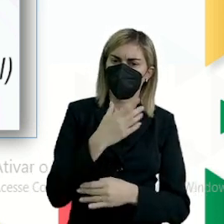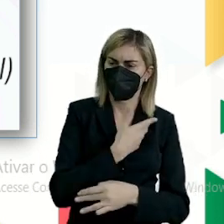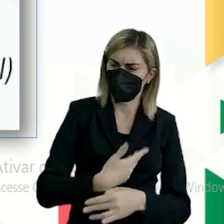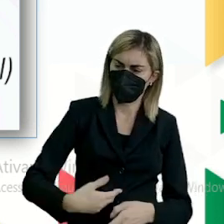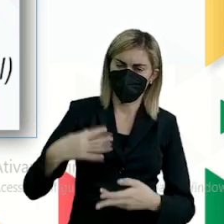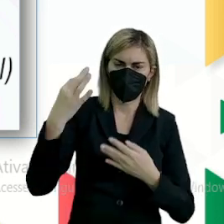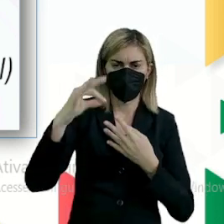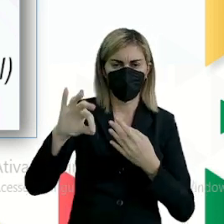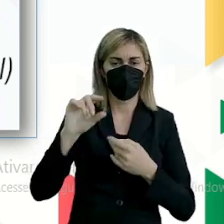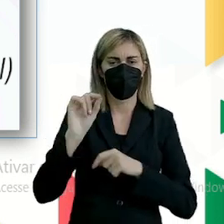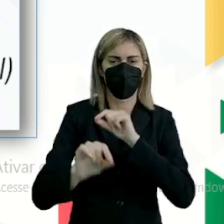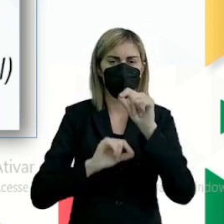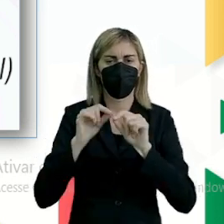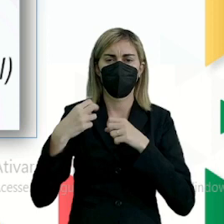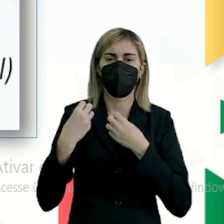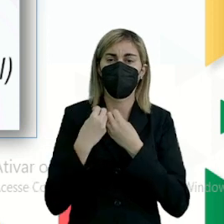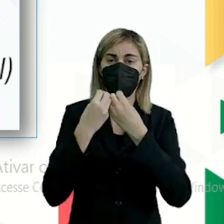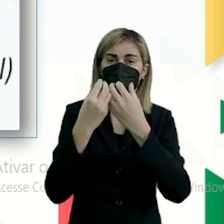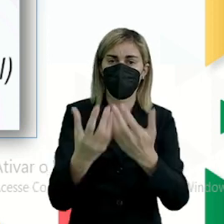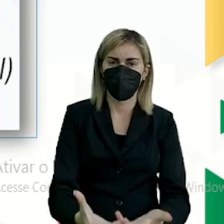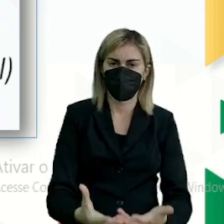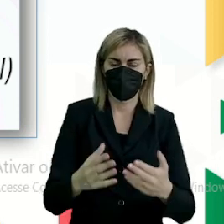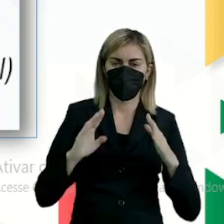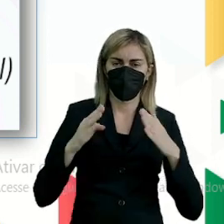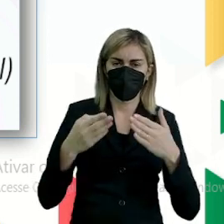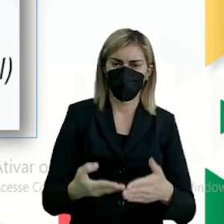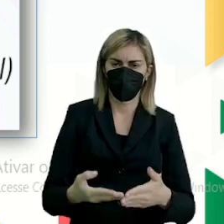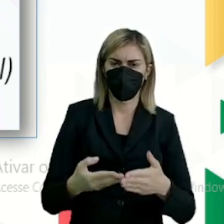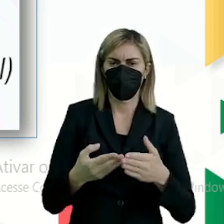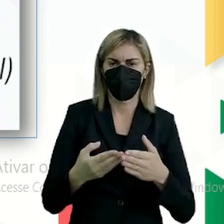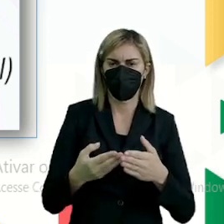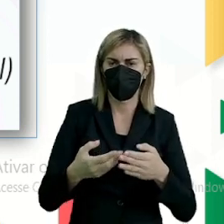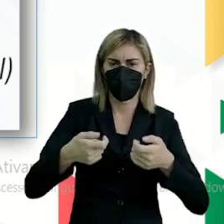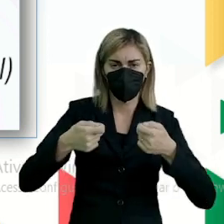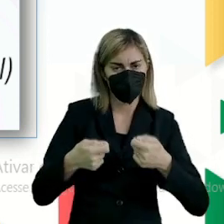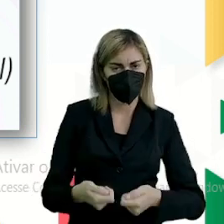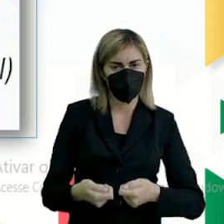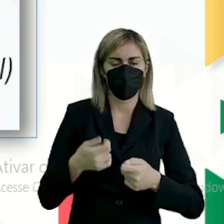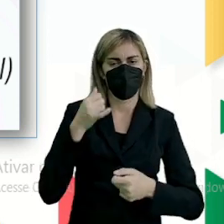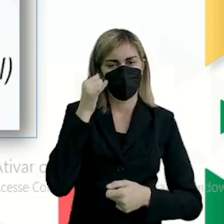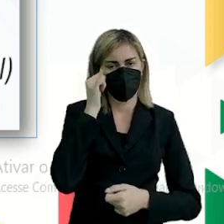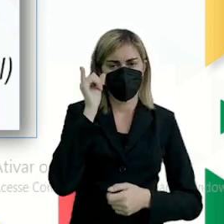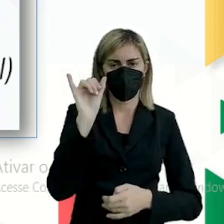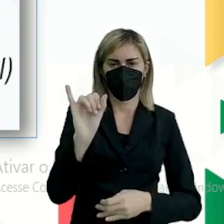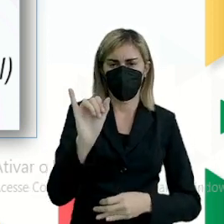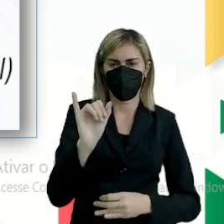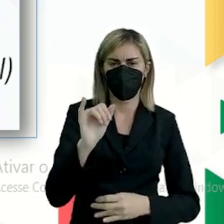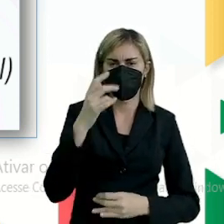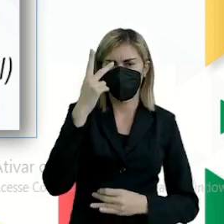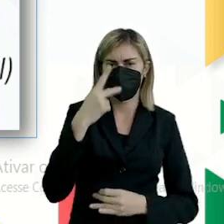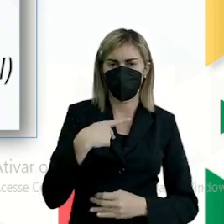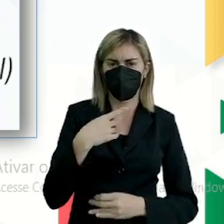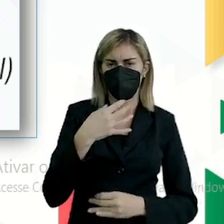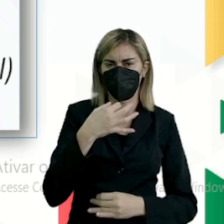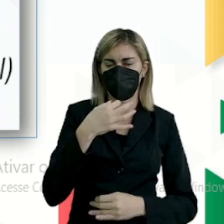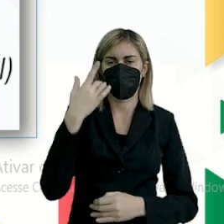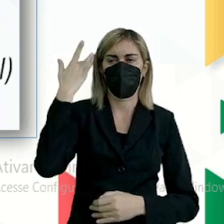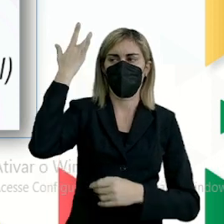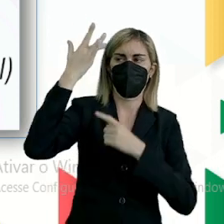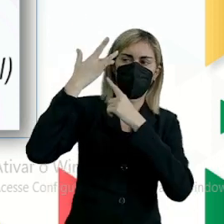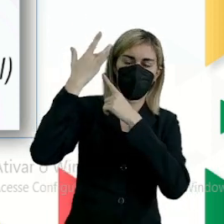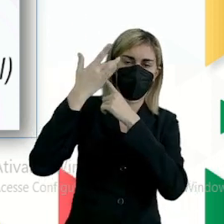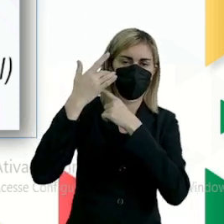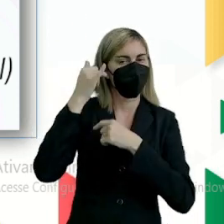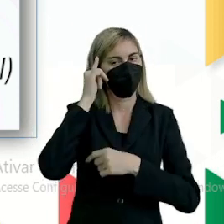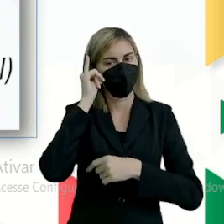afirma que dá, dá uma direção, uma sustentação, evitar você utilizar achismo. Você